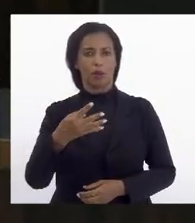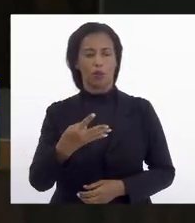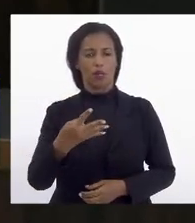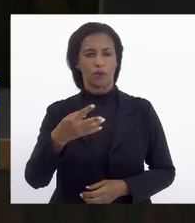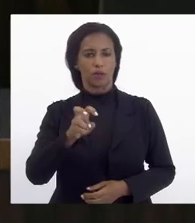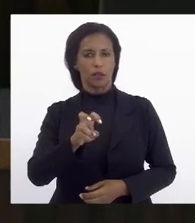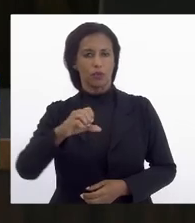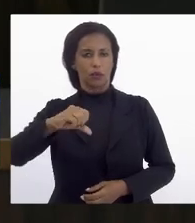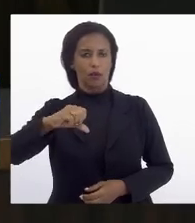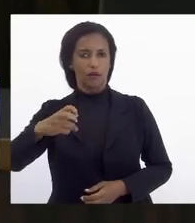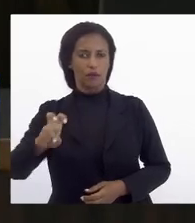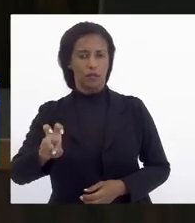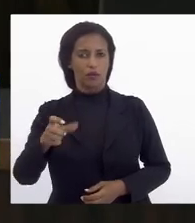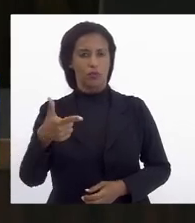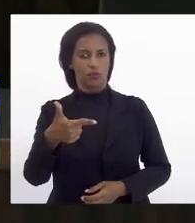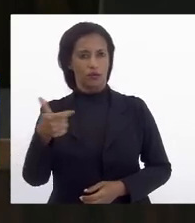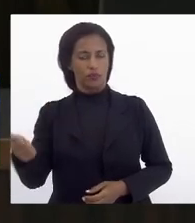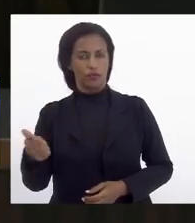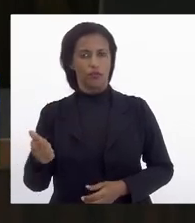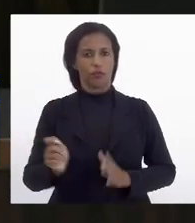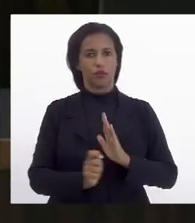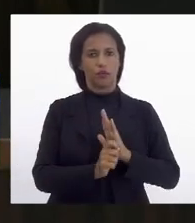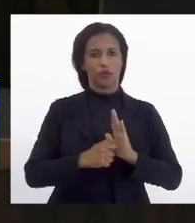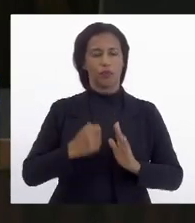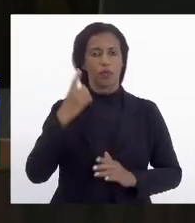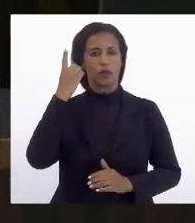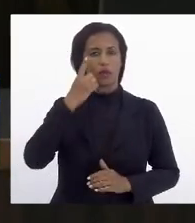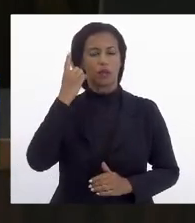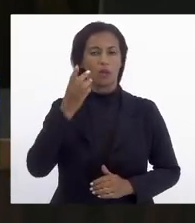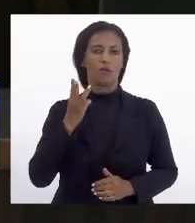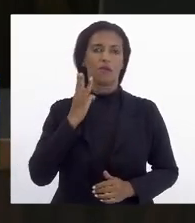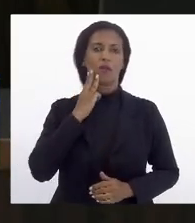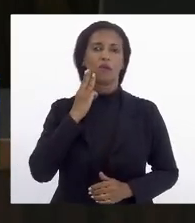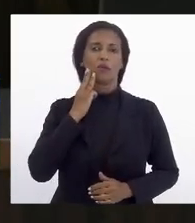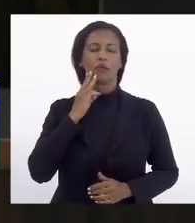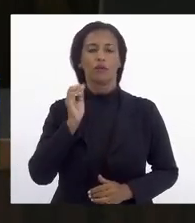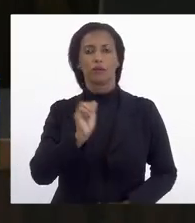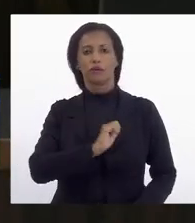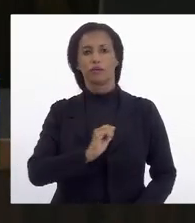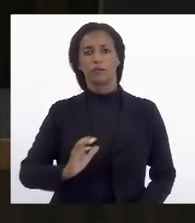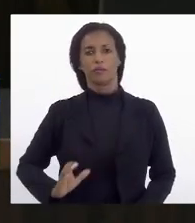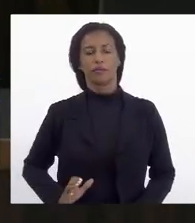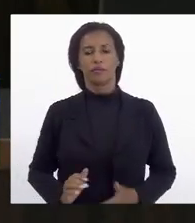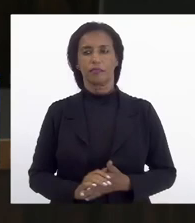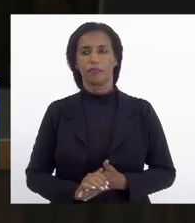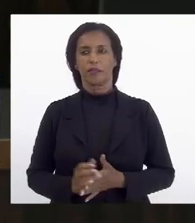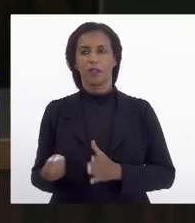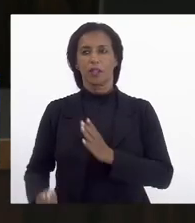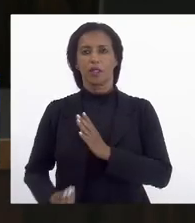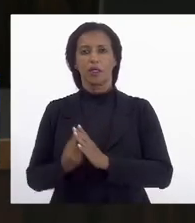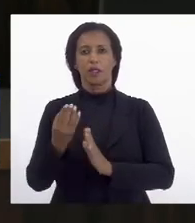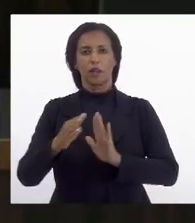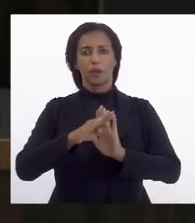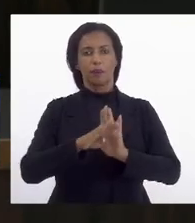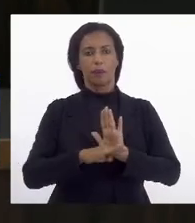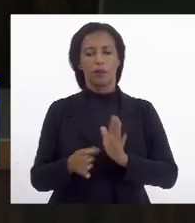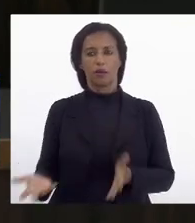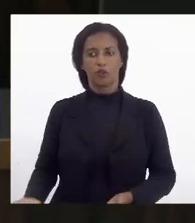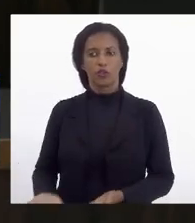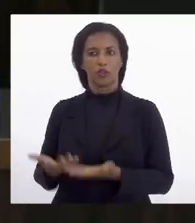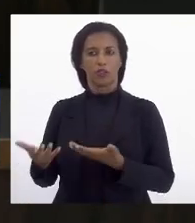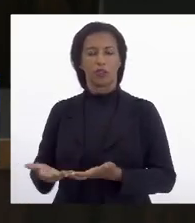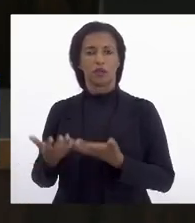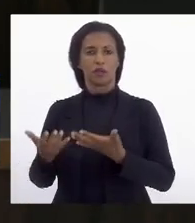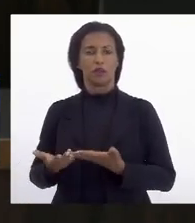4595 2021 de autoria dos deputados Valdeca Carneiro e André Siciliano que criam o programa de incentivo